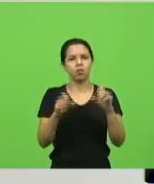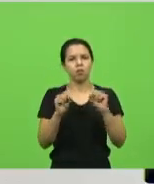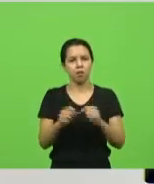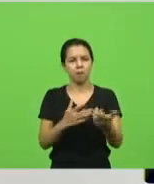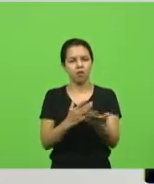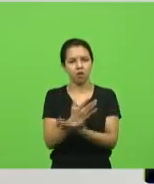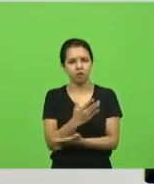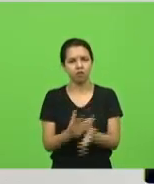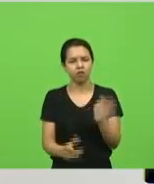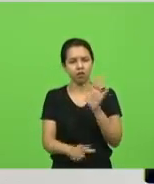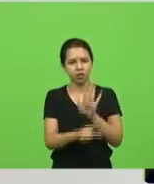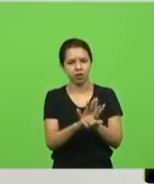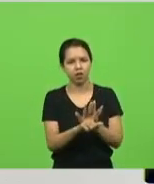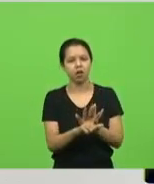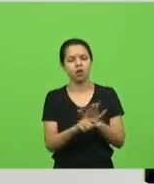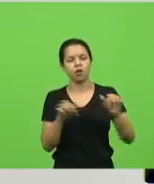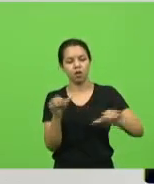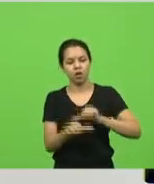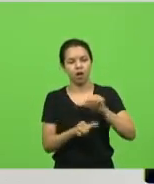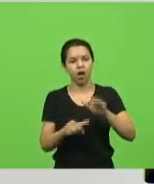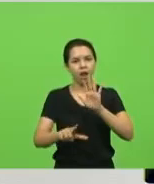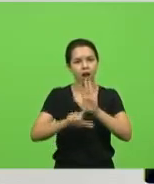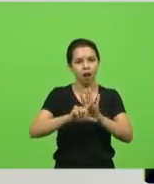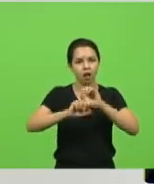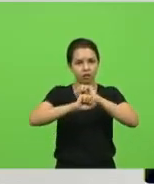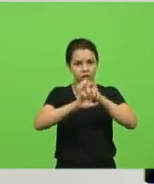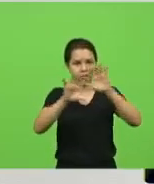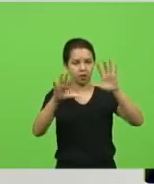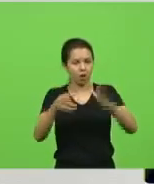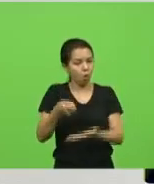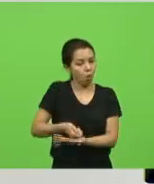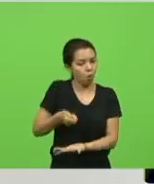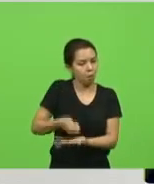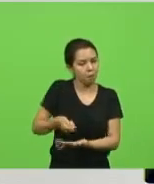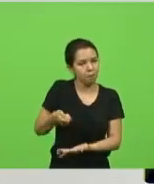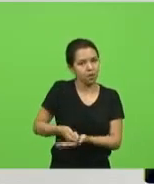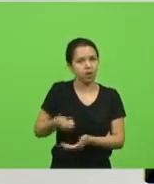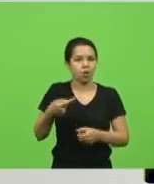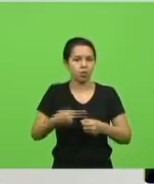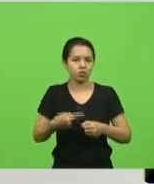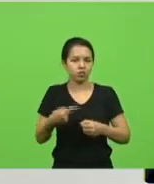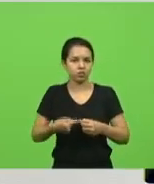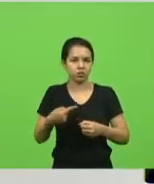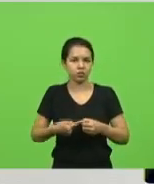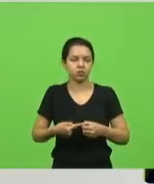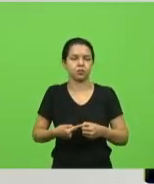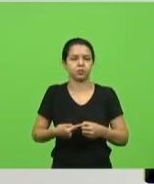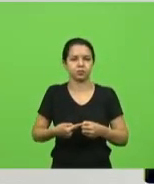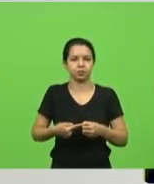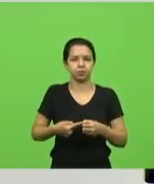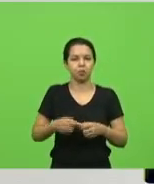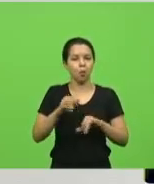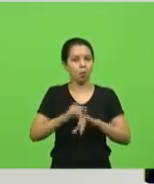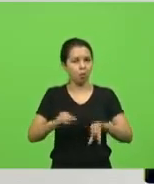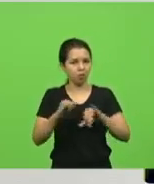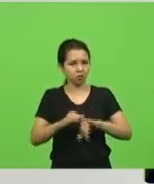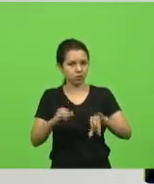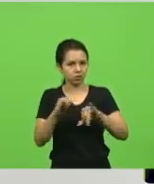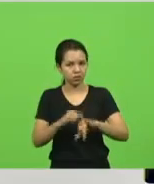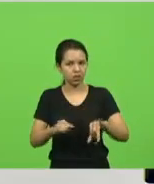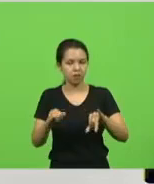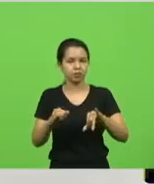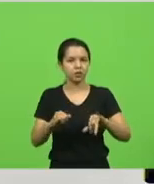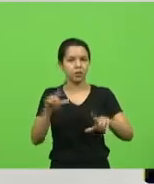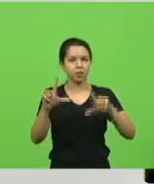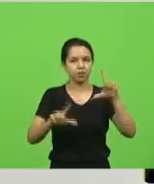Ela altera a lei da transparência, ou seja, ela obriga o município a publicar, a publicizar em uma plataforma